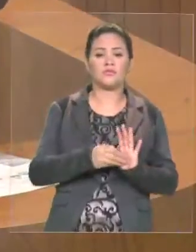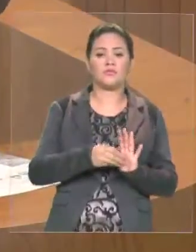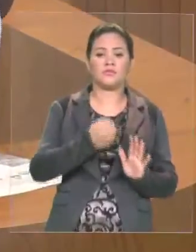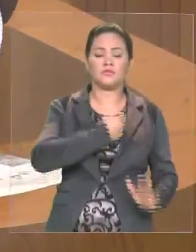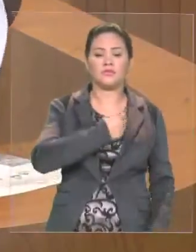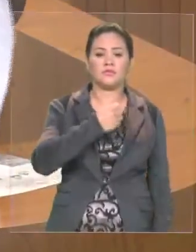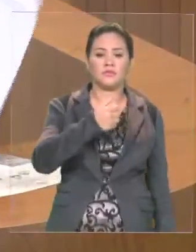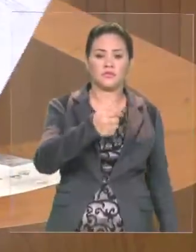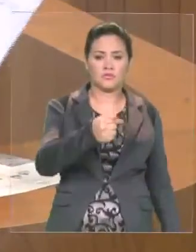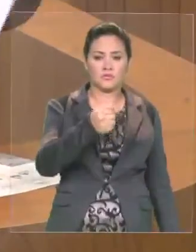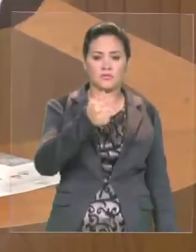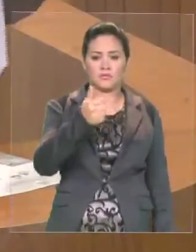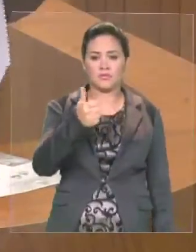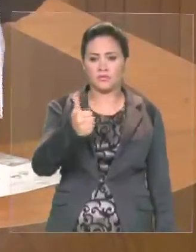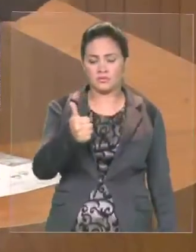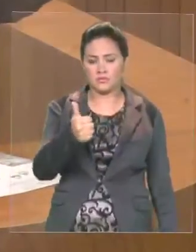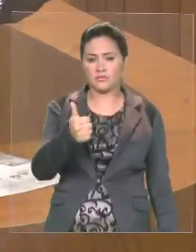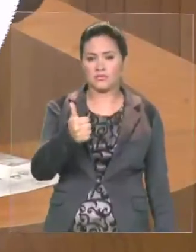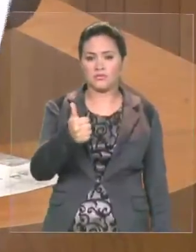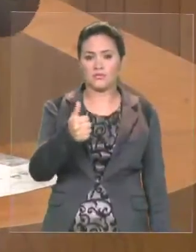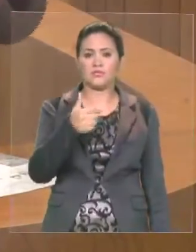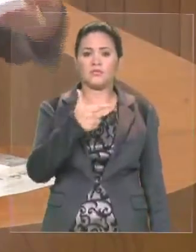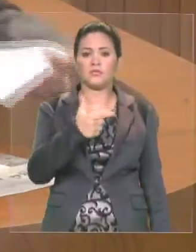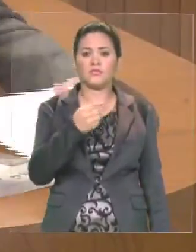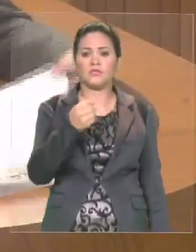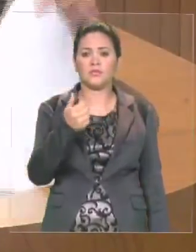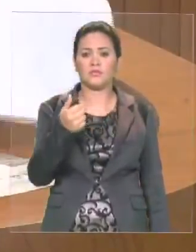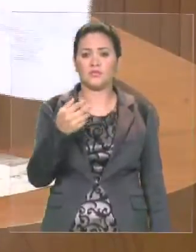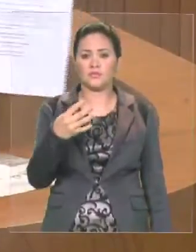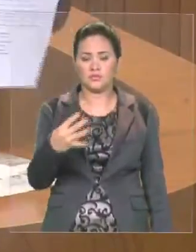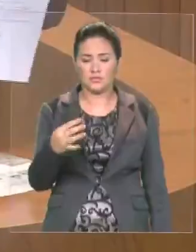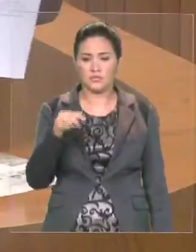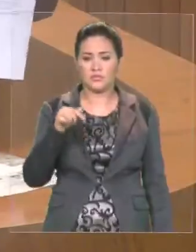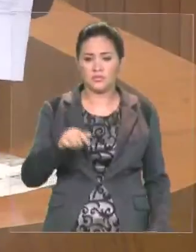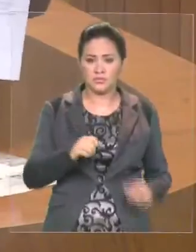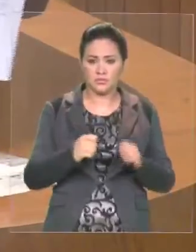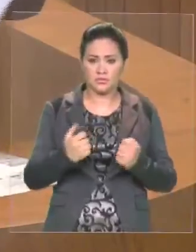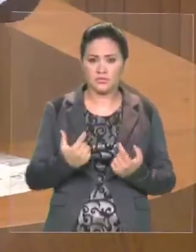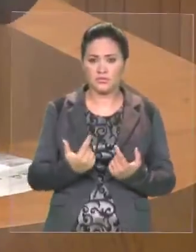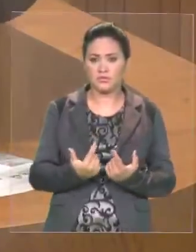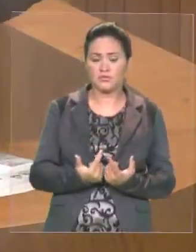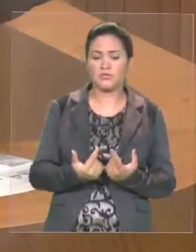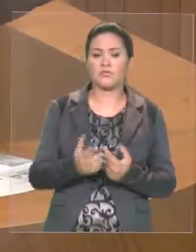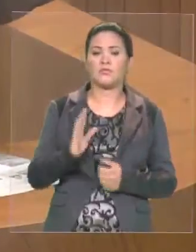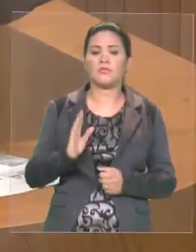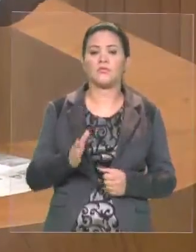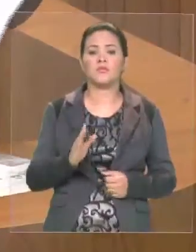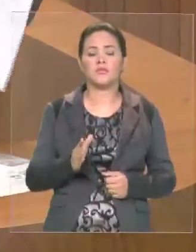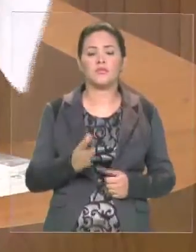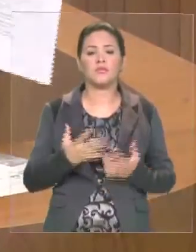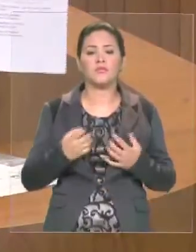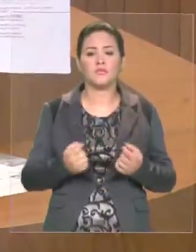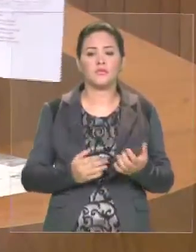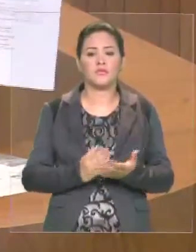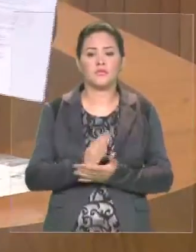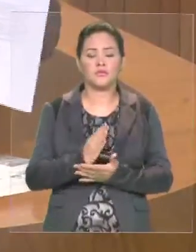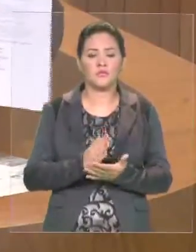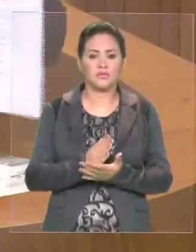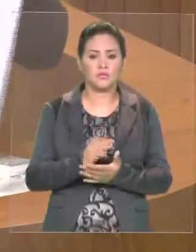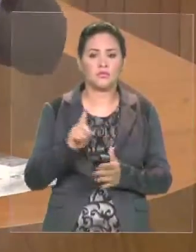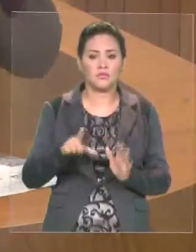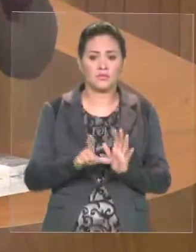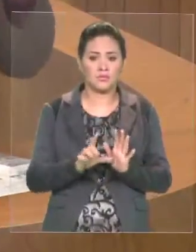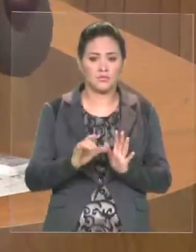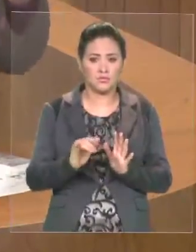emenda constitucional 71, de 2014, que esta casa, ela já devidamente aprovada, é lei,